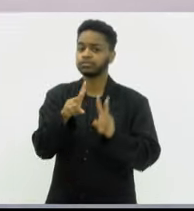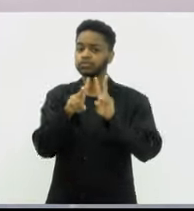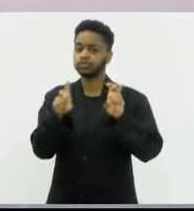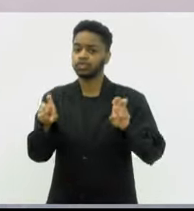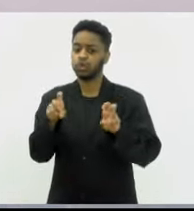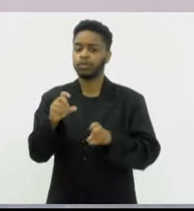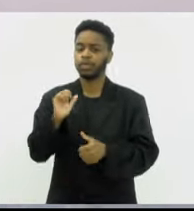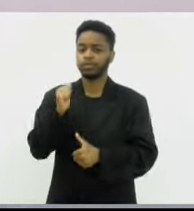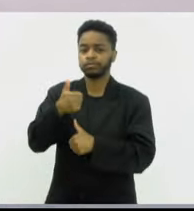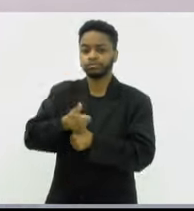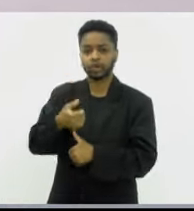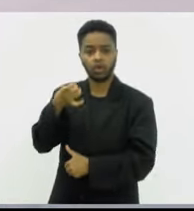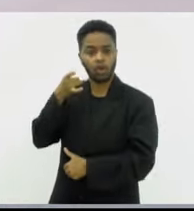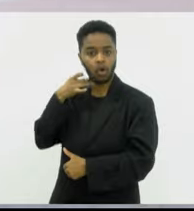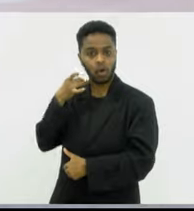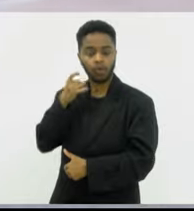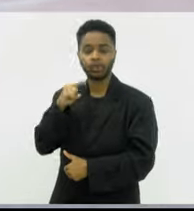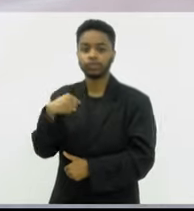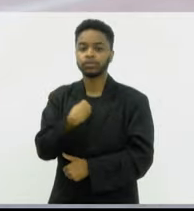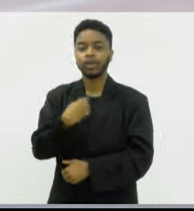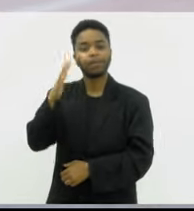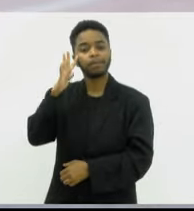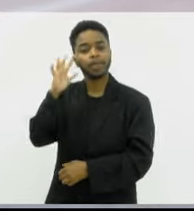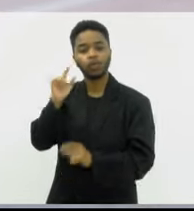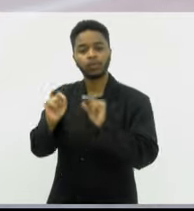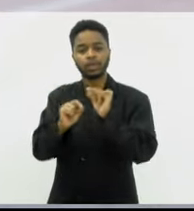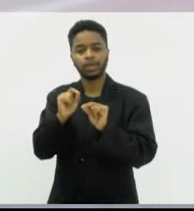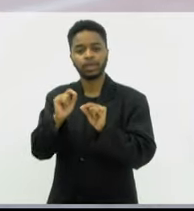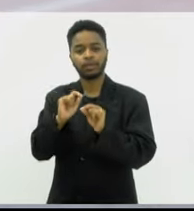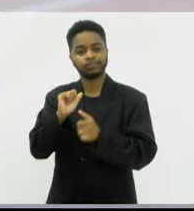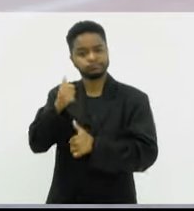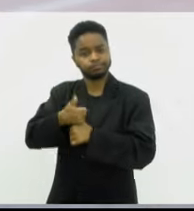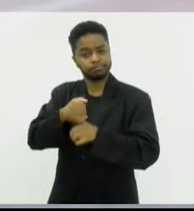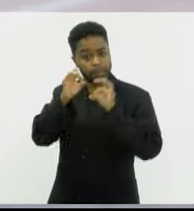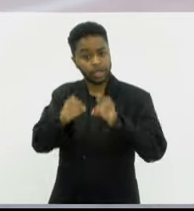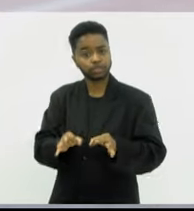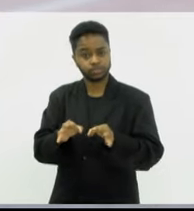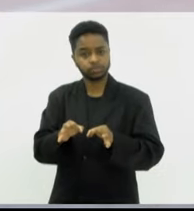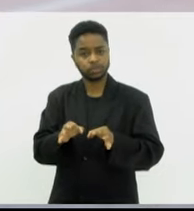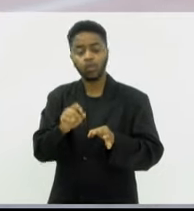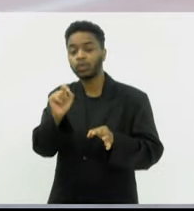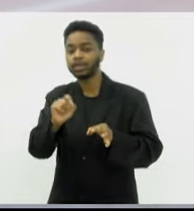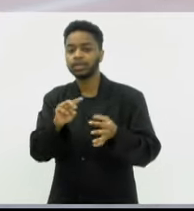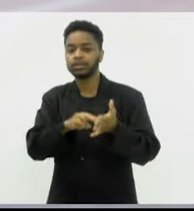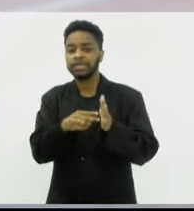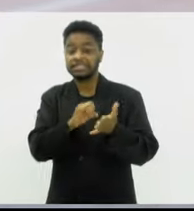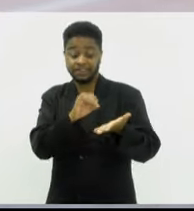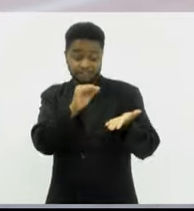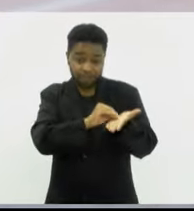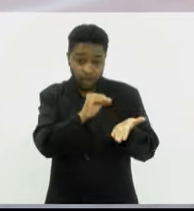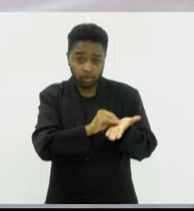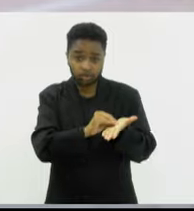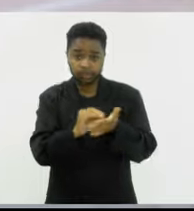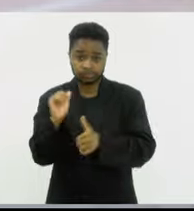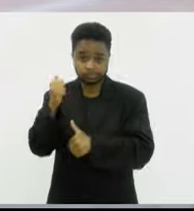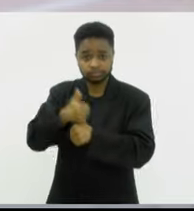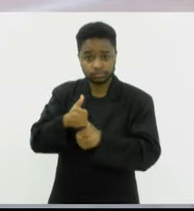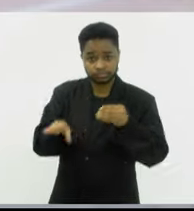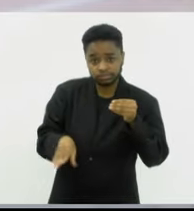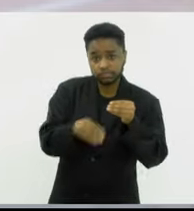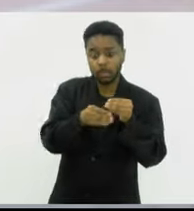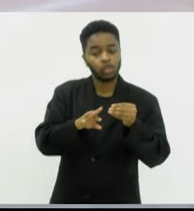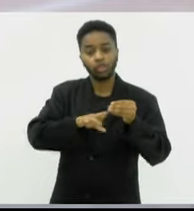pensa numa questão de uma reposição real, quer dizer, repor o que está em falta. Não são superdosagens.